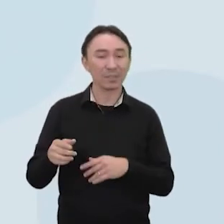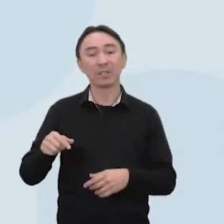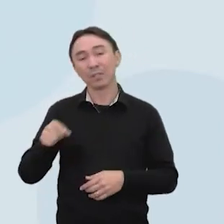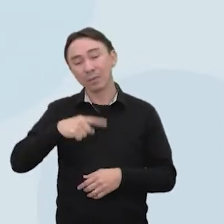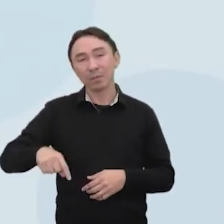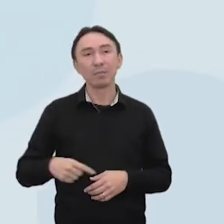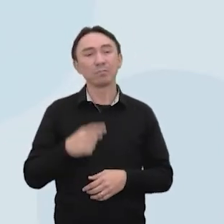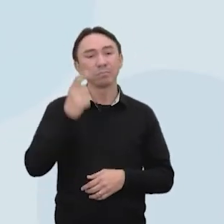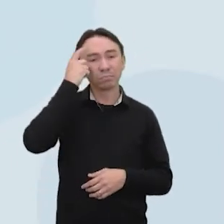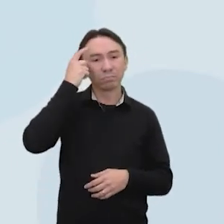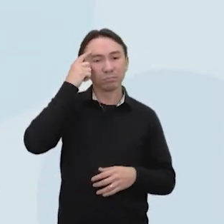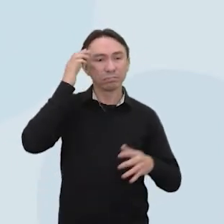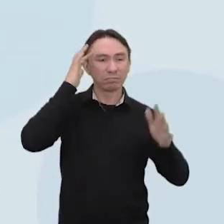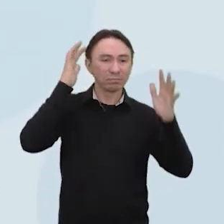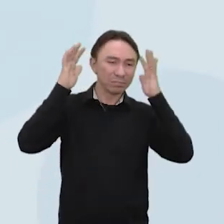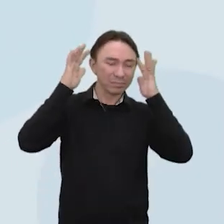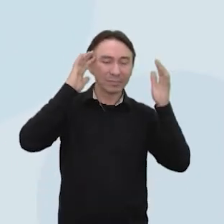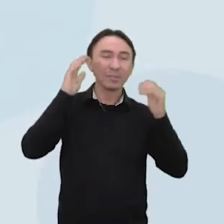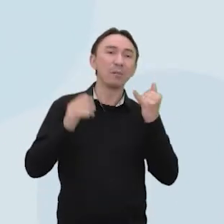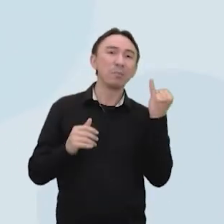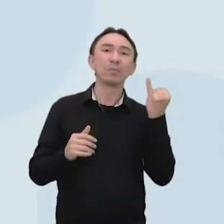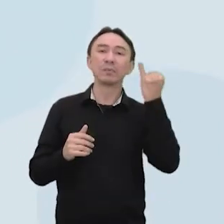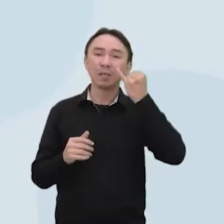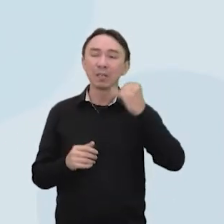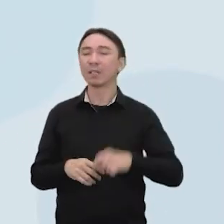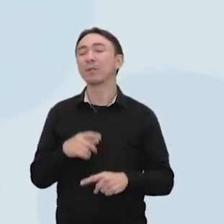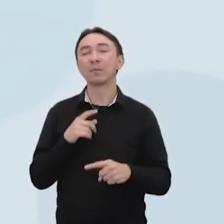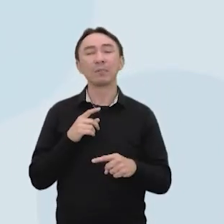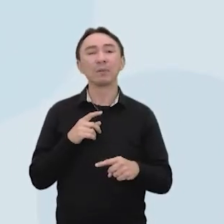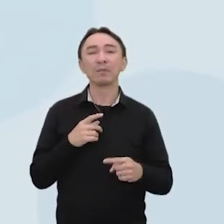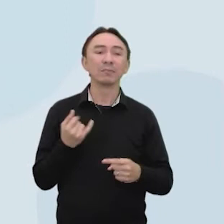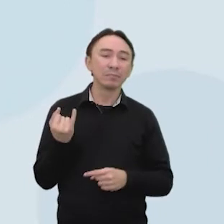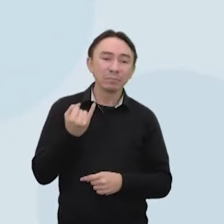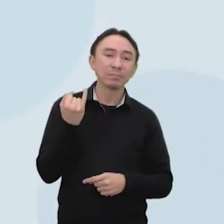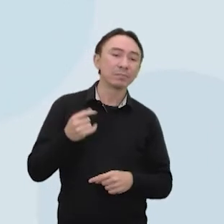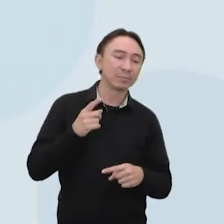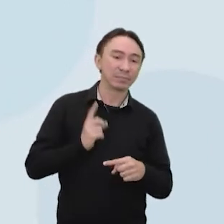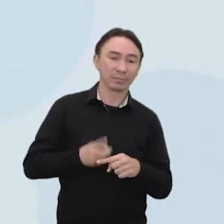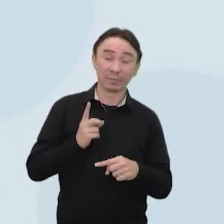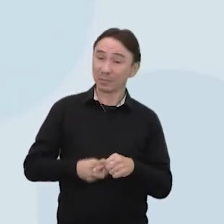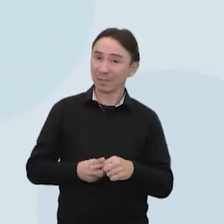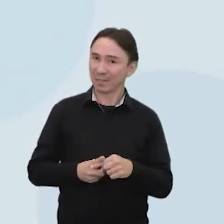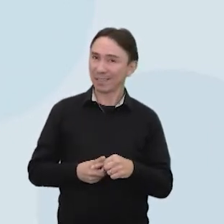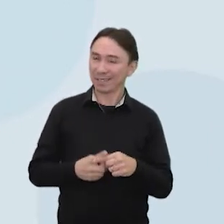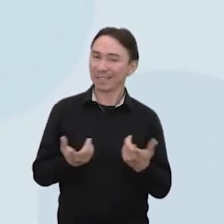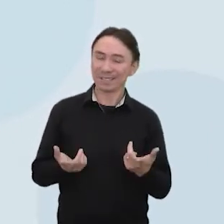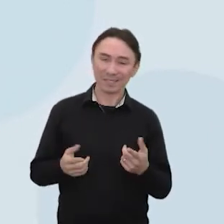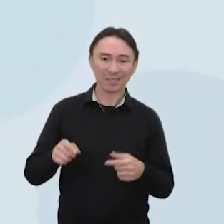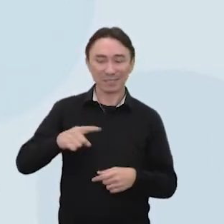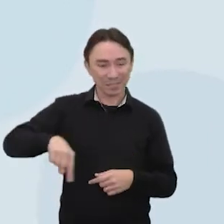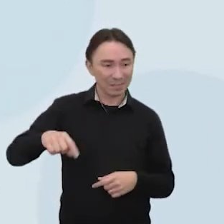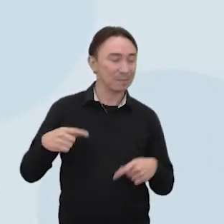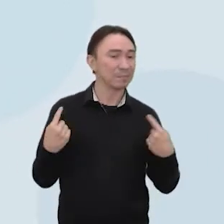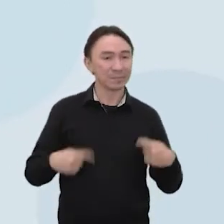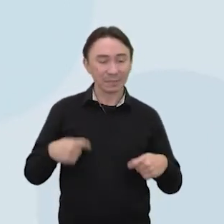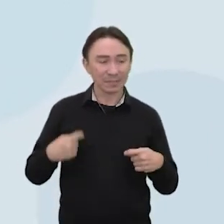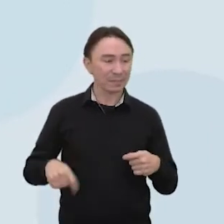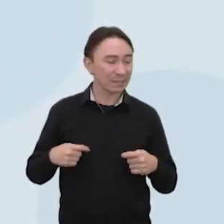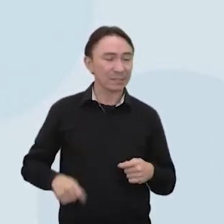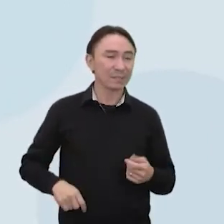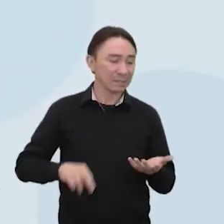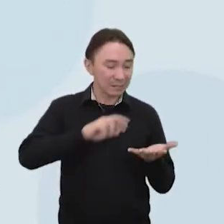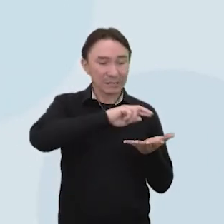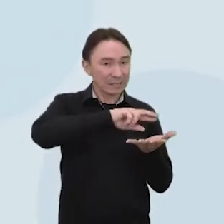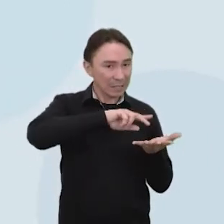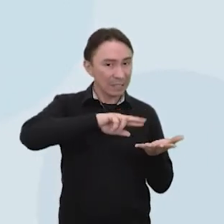qual é a importância de se ter, né. Por que a gente precisa ter fontes alternativas e uma diversidade aí na nossa